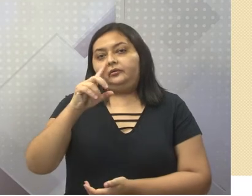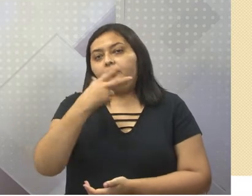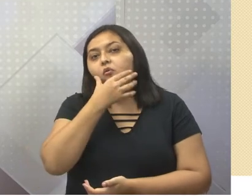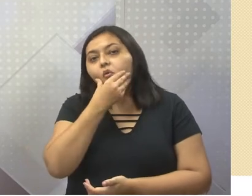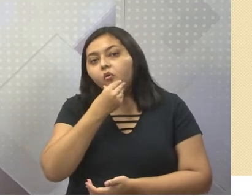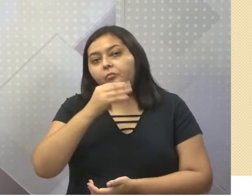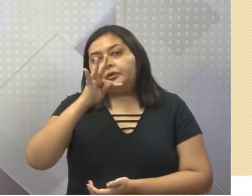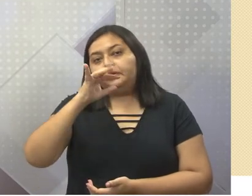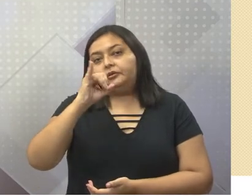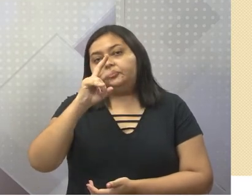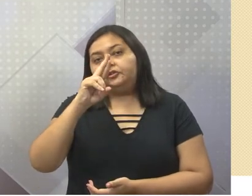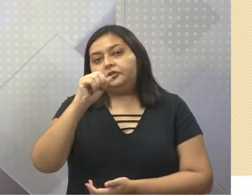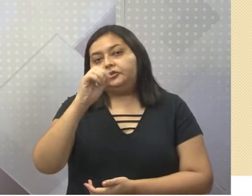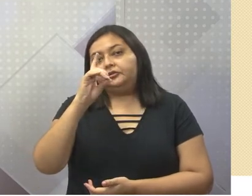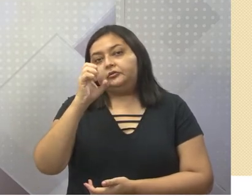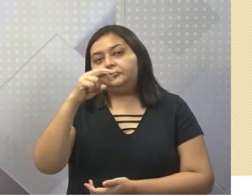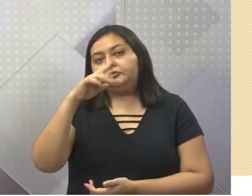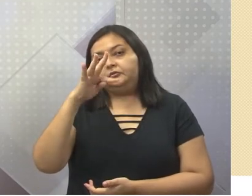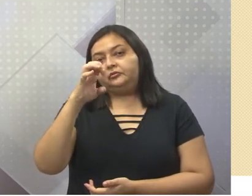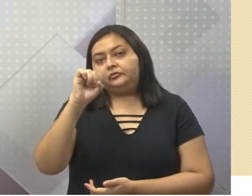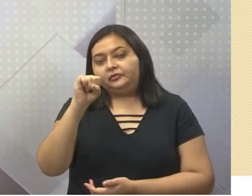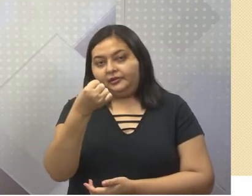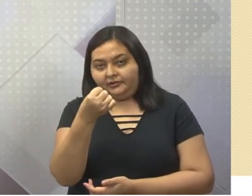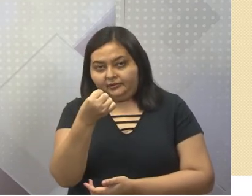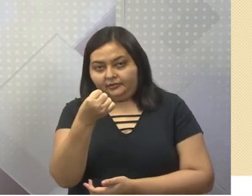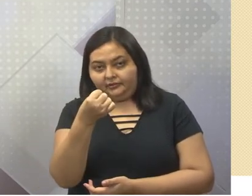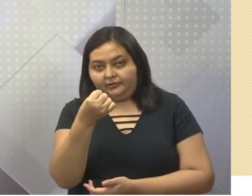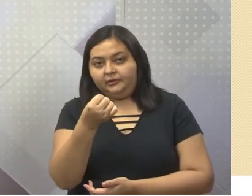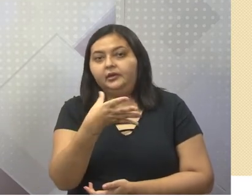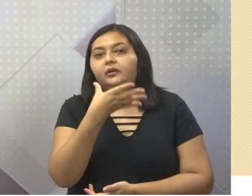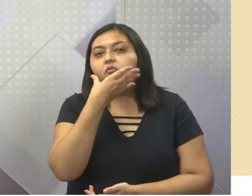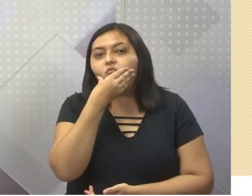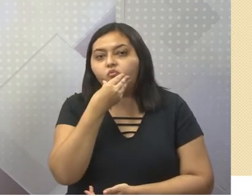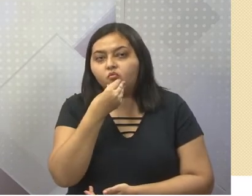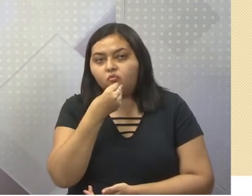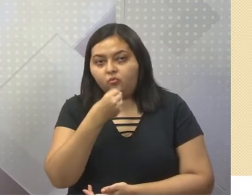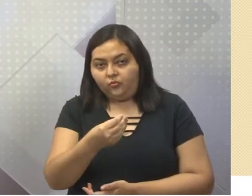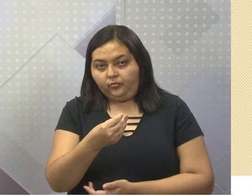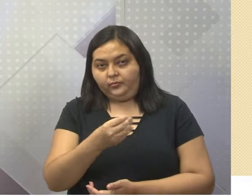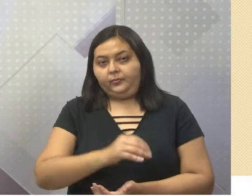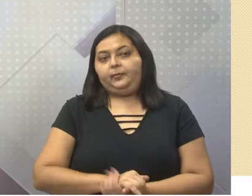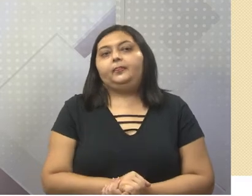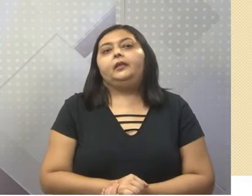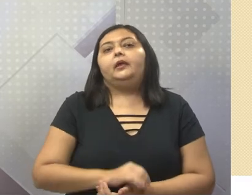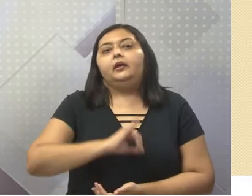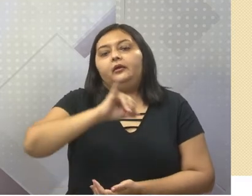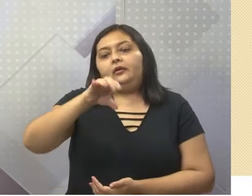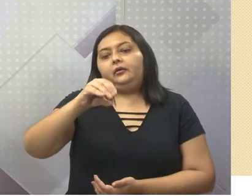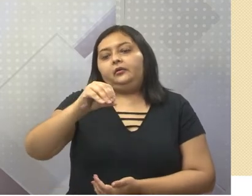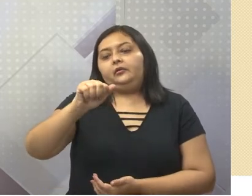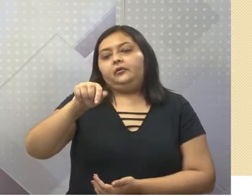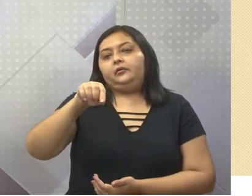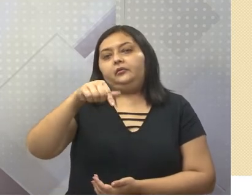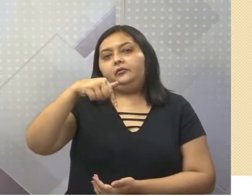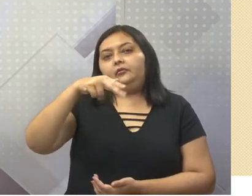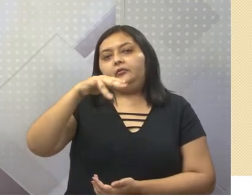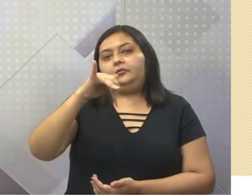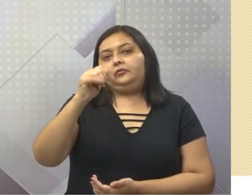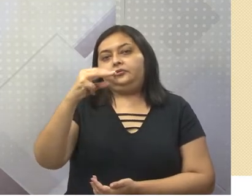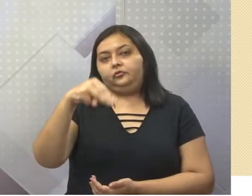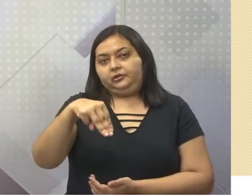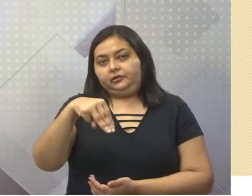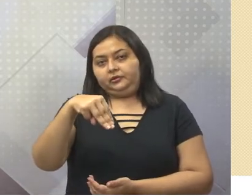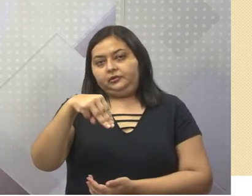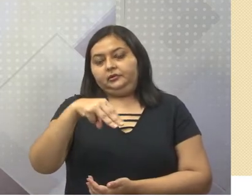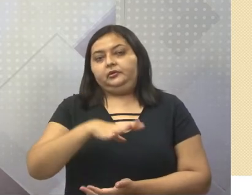Tiradentes, que era justamente o nome dele. A gente fala muito Tiradentes, mas o nome dele era Joaquim José da Silva Xavier, né? Ele